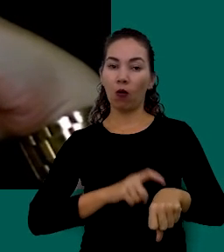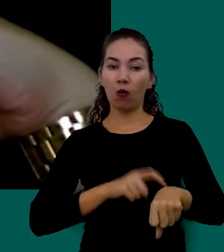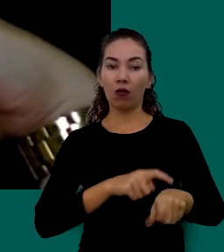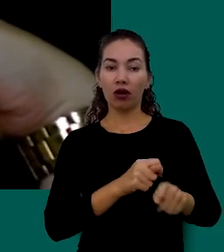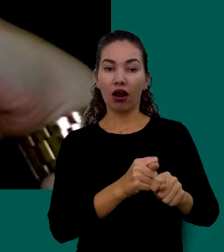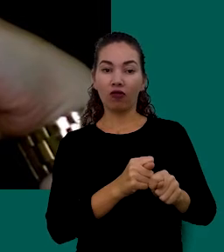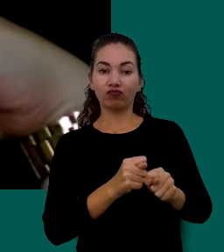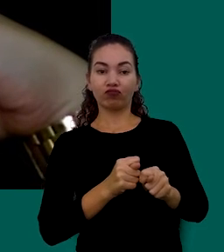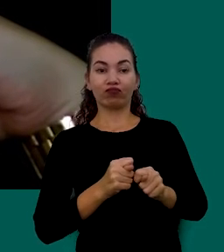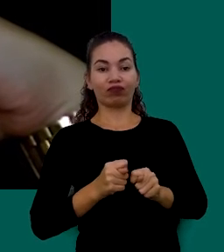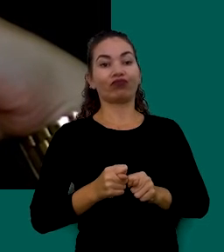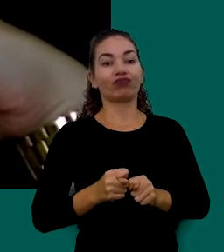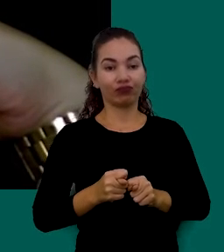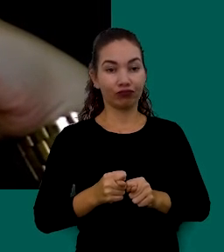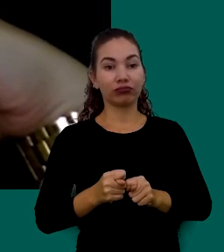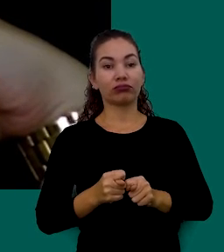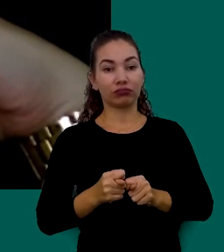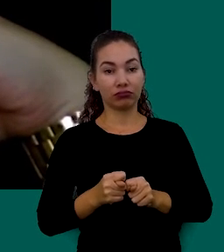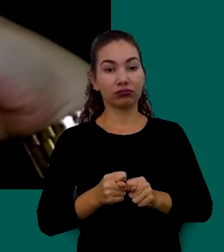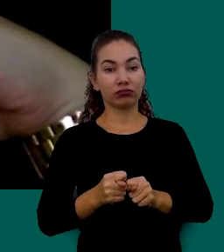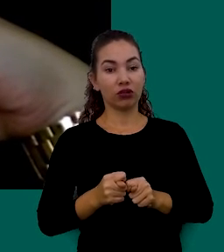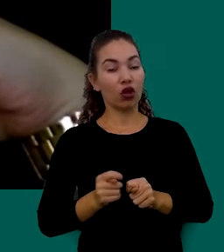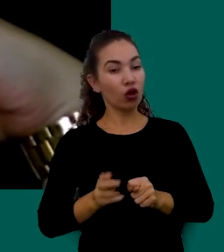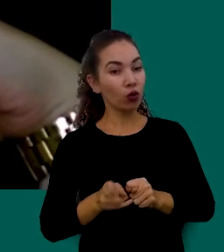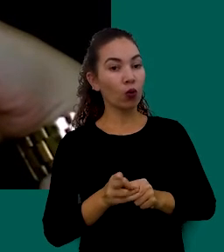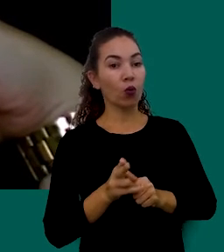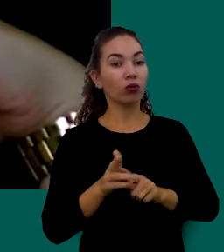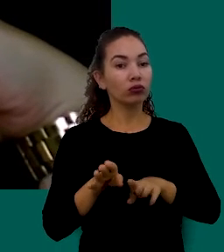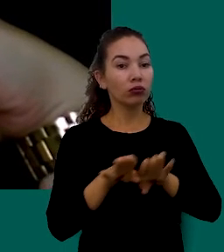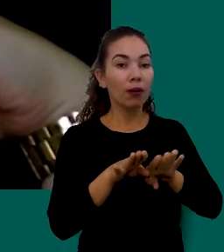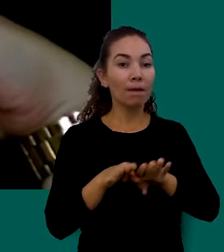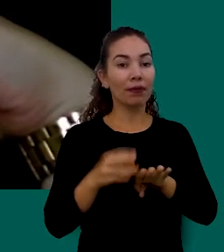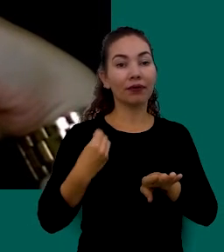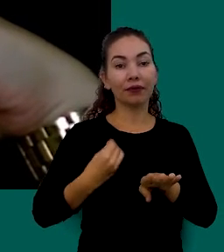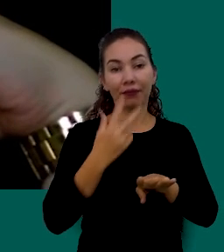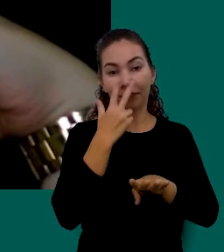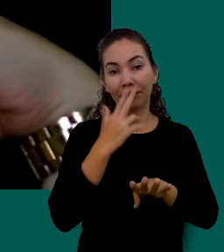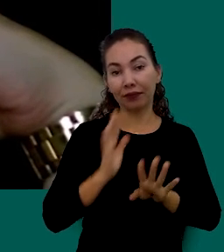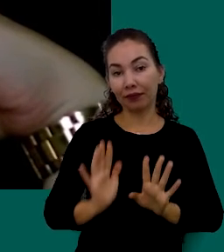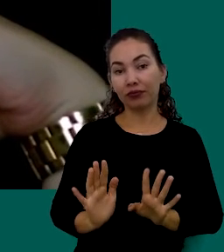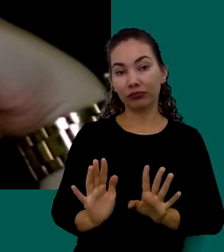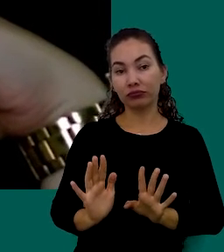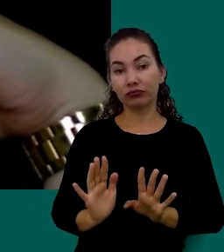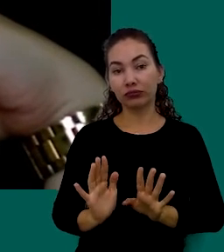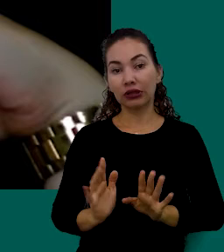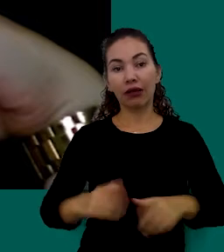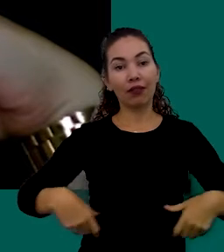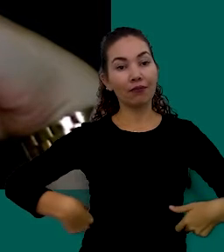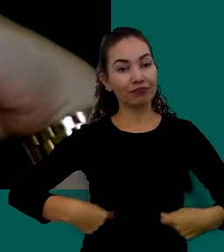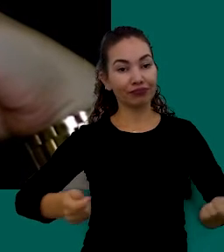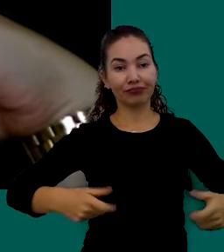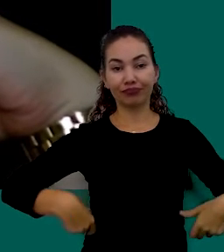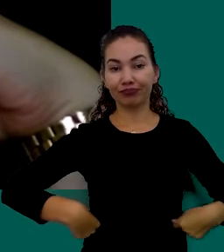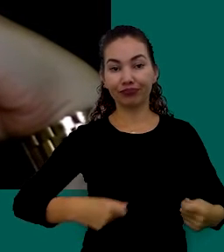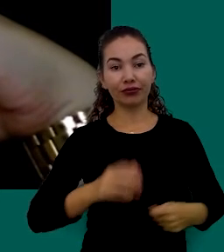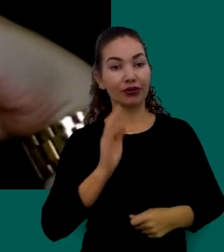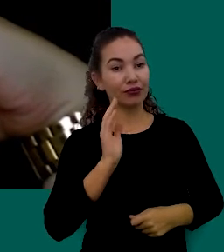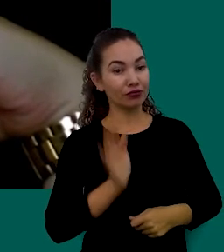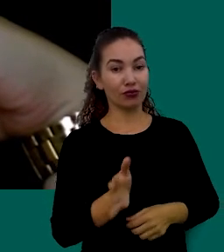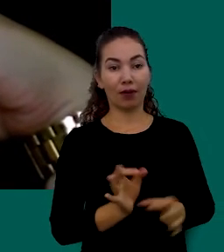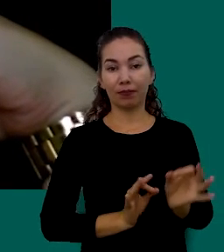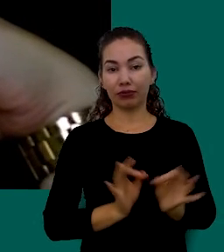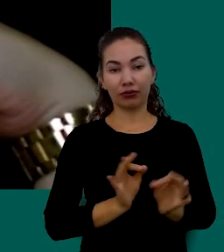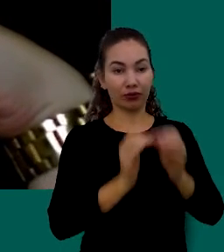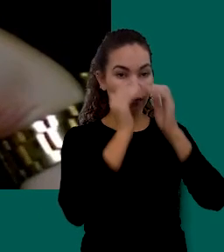Frear O Ímpeto E Manter O Seu Padrão De Vida Não Gastar Mais Do Que Foi Planejado